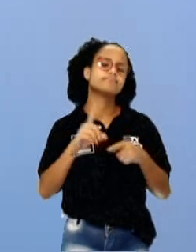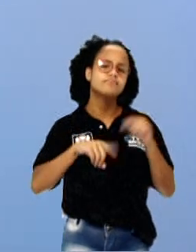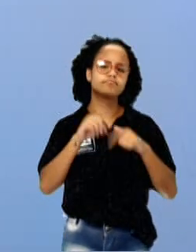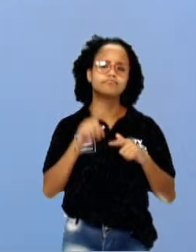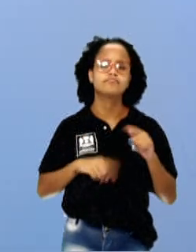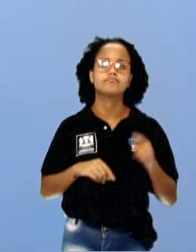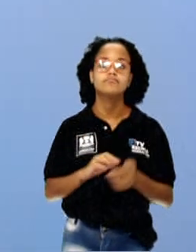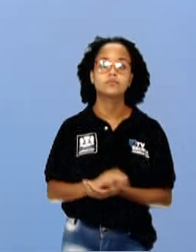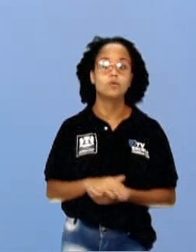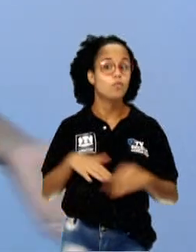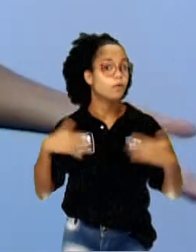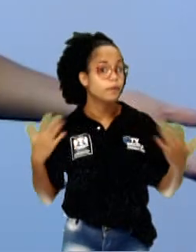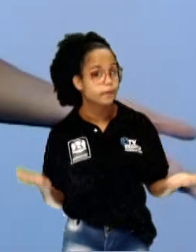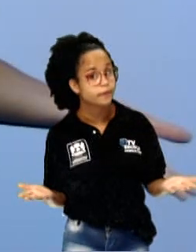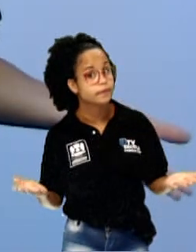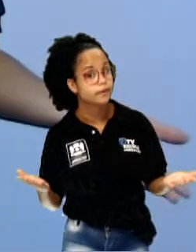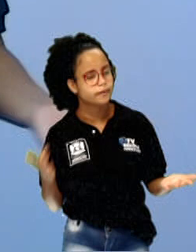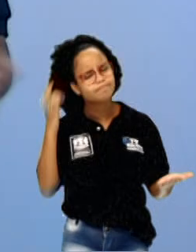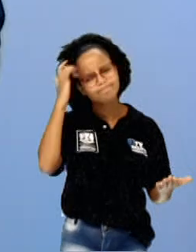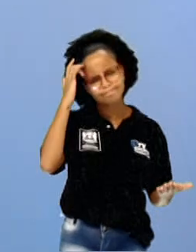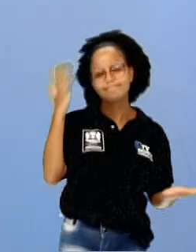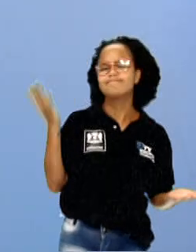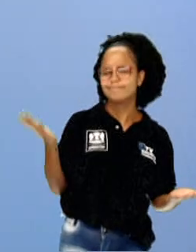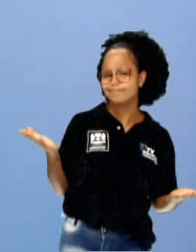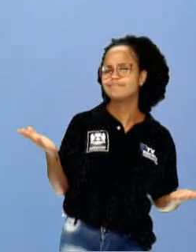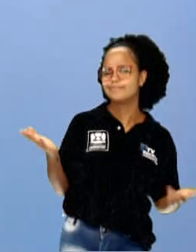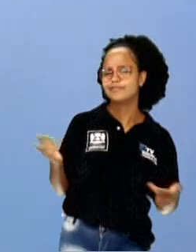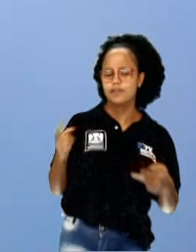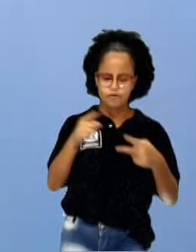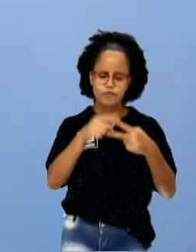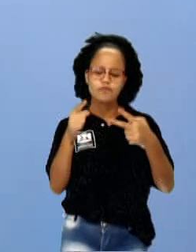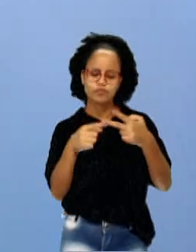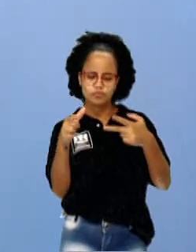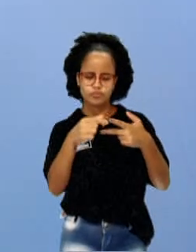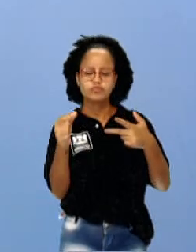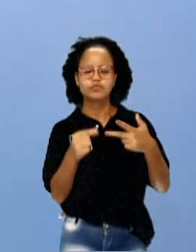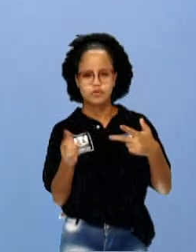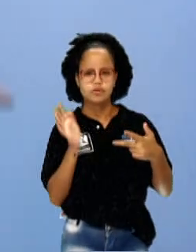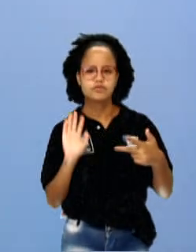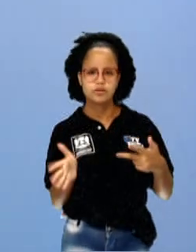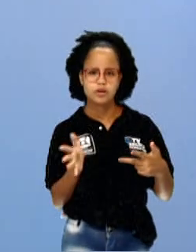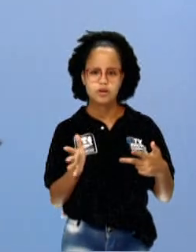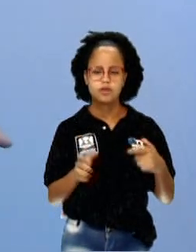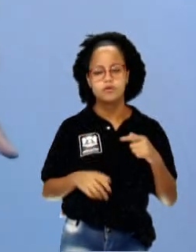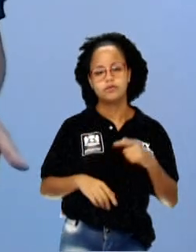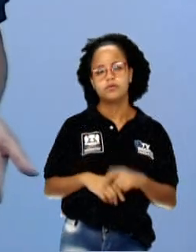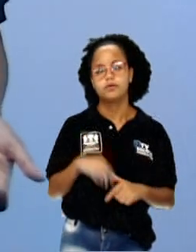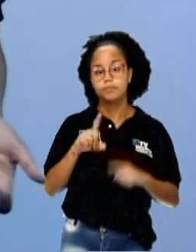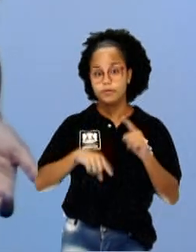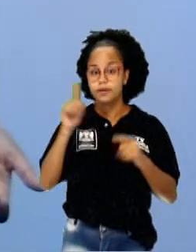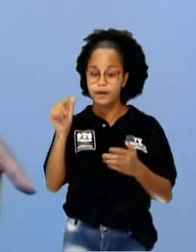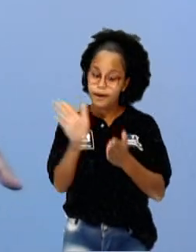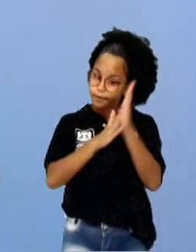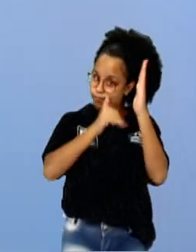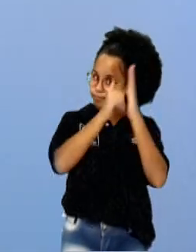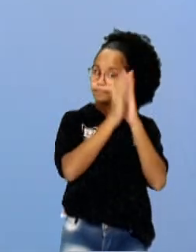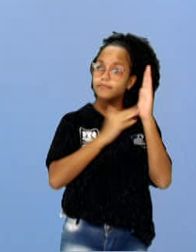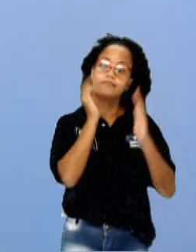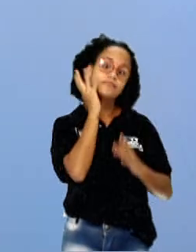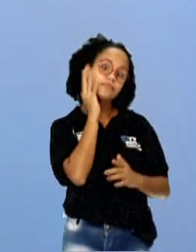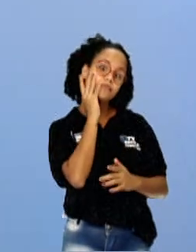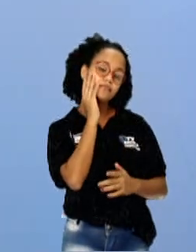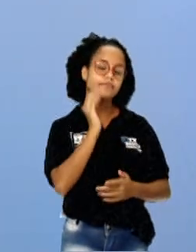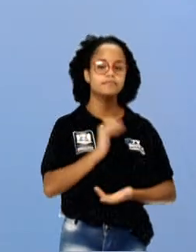Qual é a matéria? Aí ficou fácil, né? A já falou da ferramenta e do suporte. Então, a matéria só pode ser a tinta. Ok?